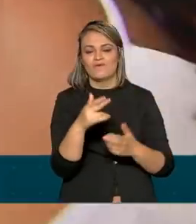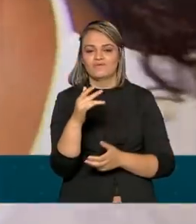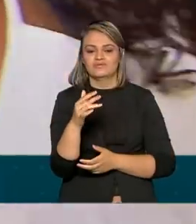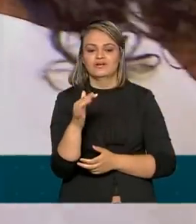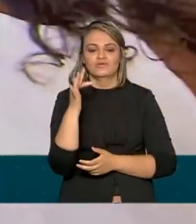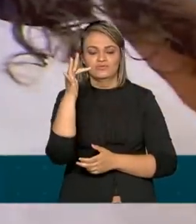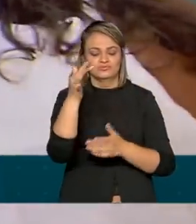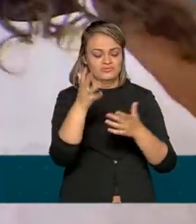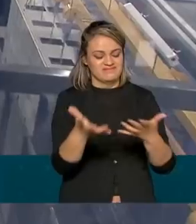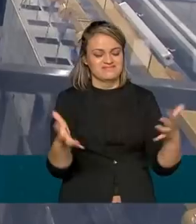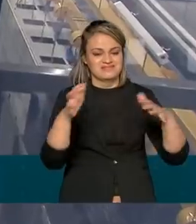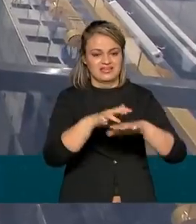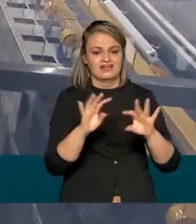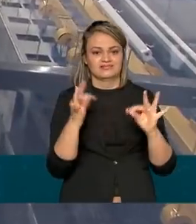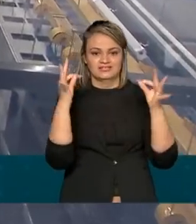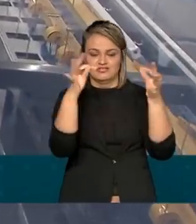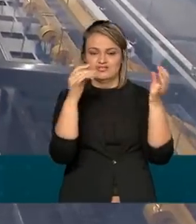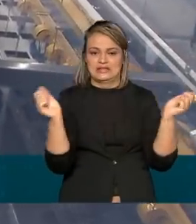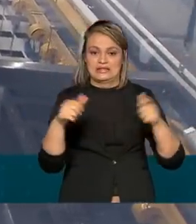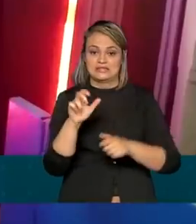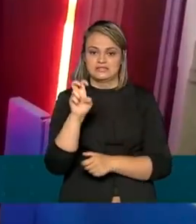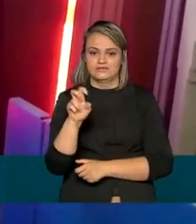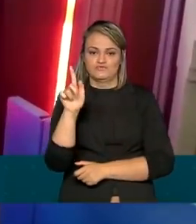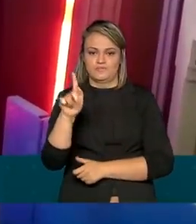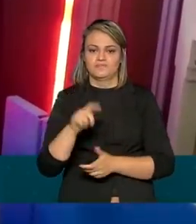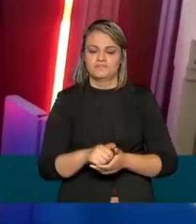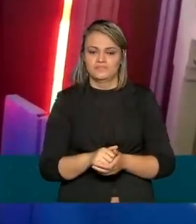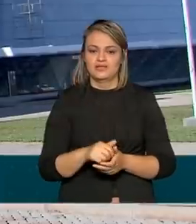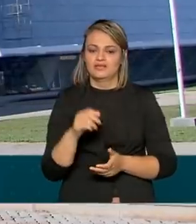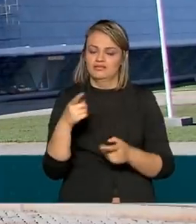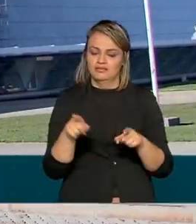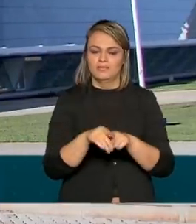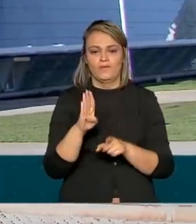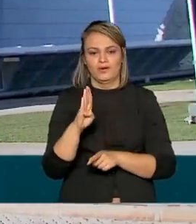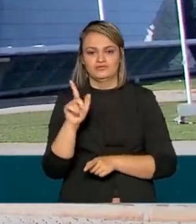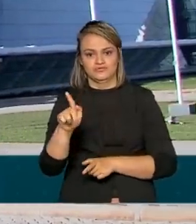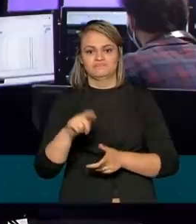integrado com as tecnologias de 5G, de 4G.